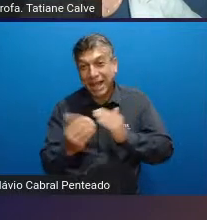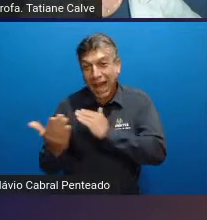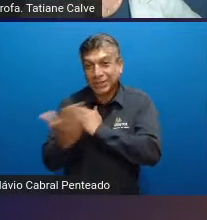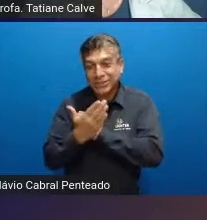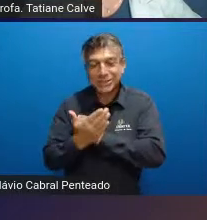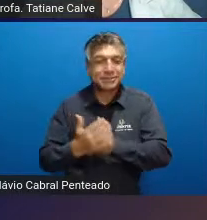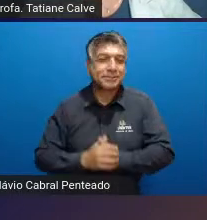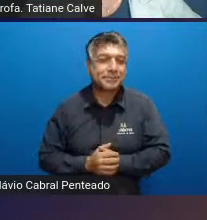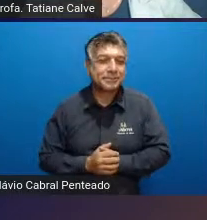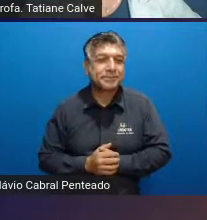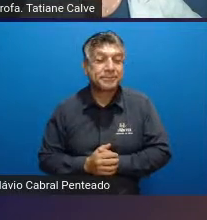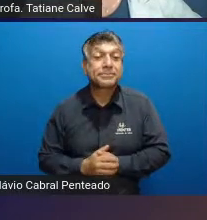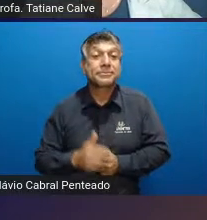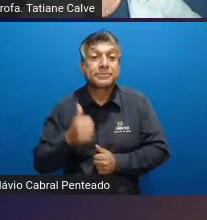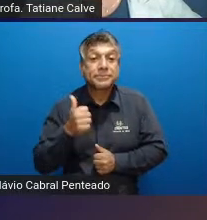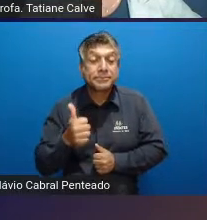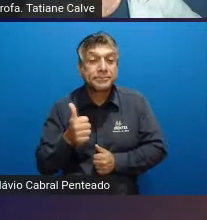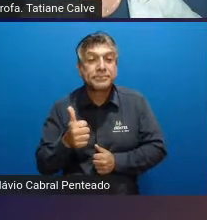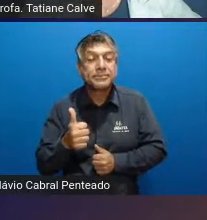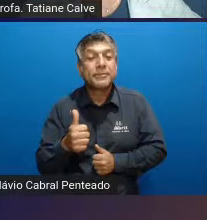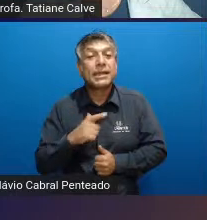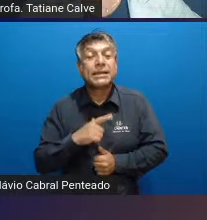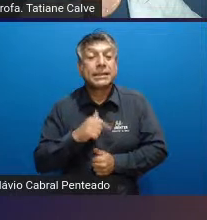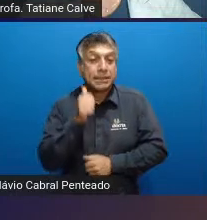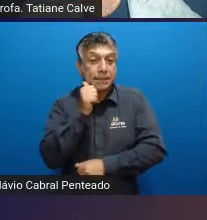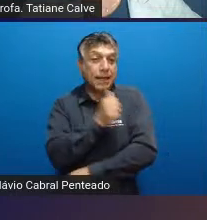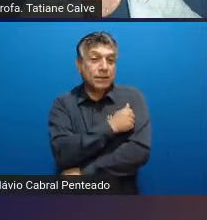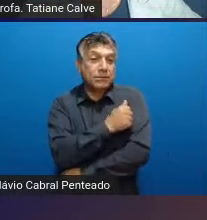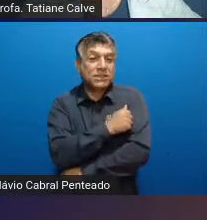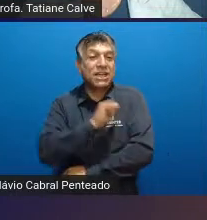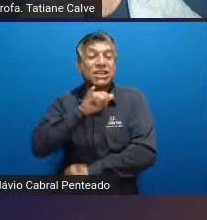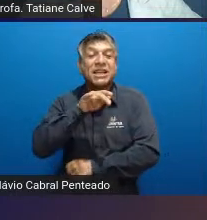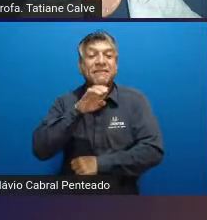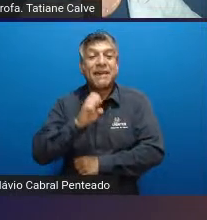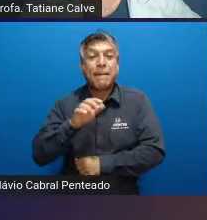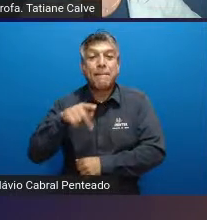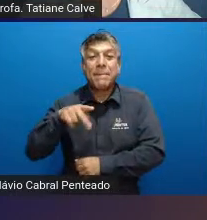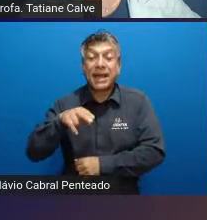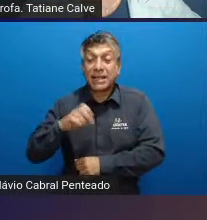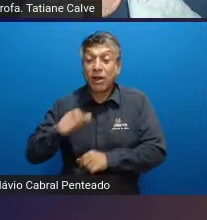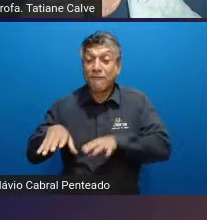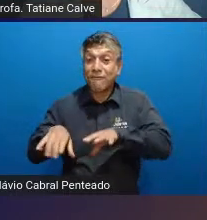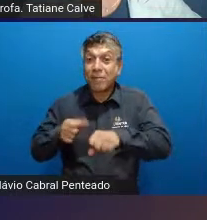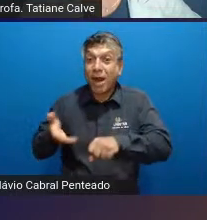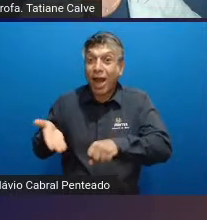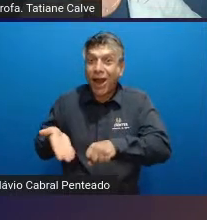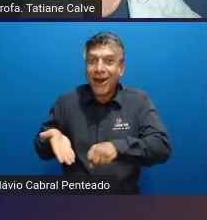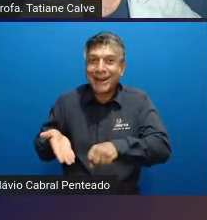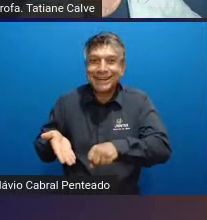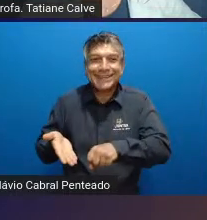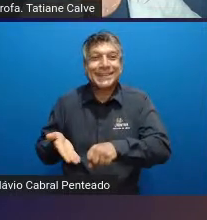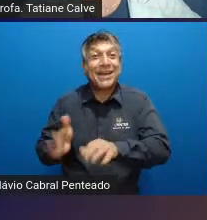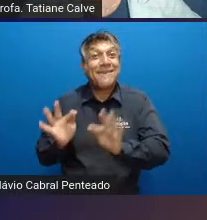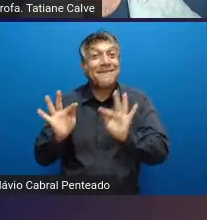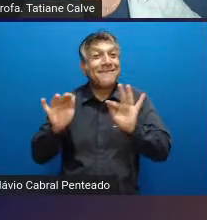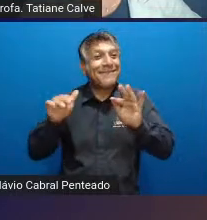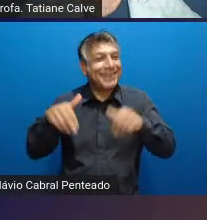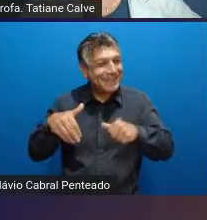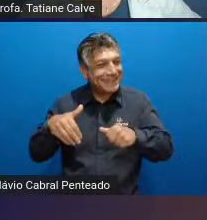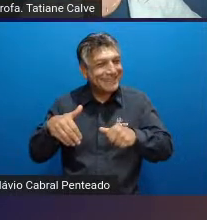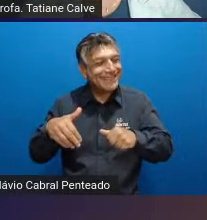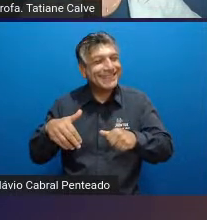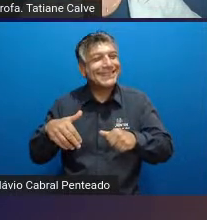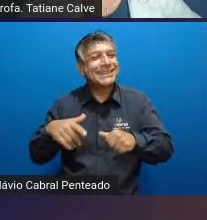então vamos lá pessoal então a nossa aluna é a Jennifer pequena ela está se formando esse ano tá finalizando aí